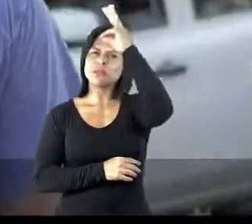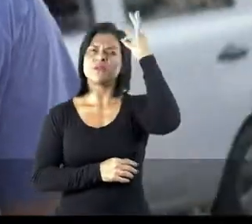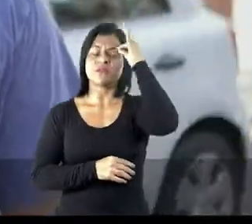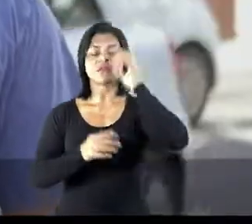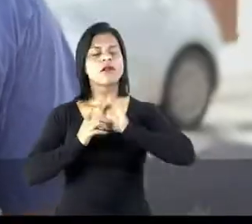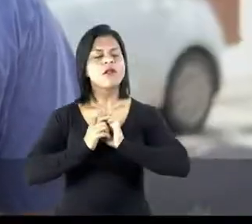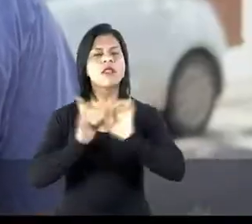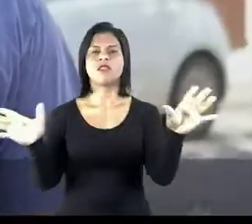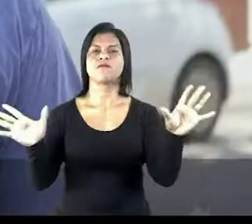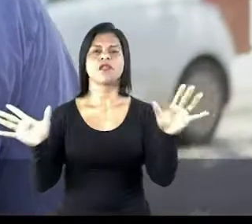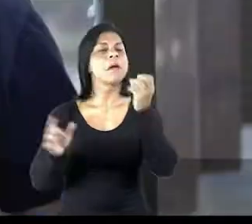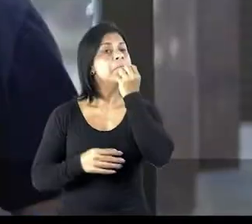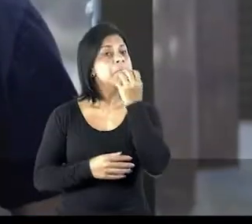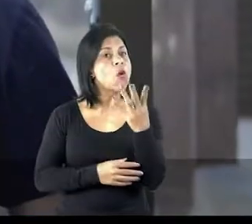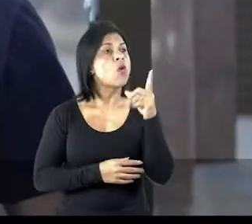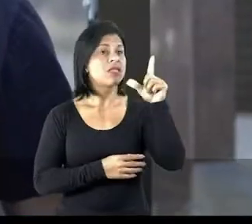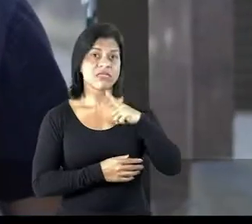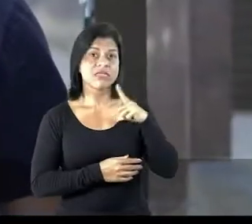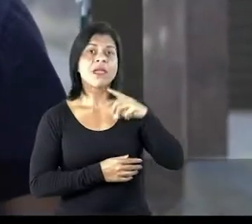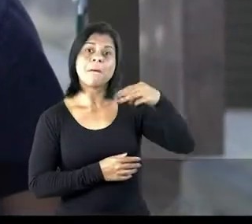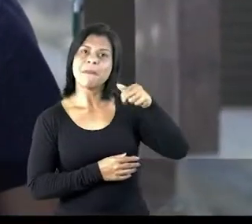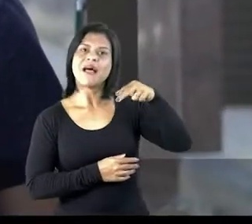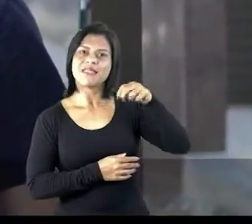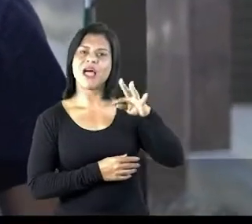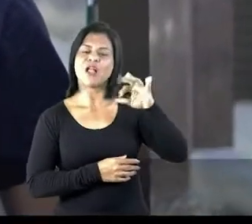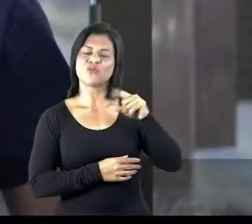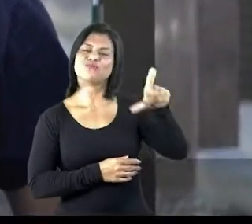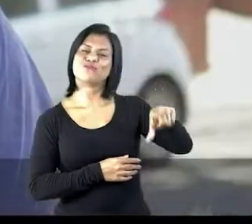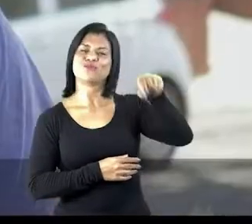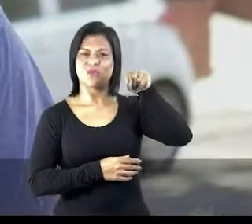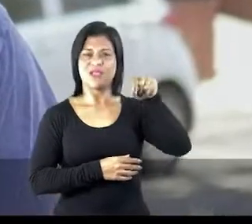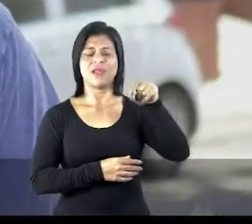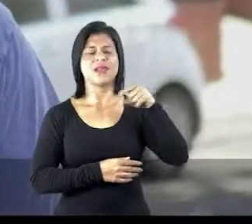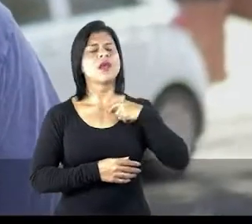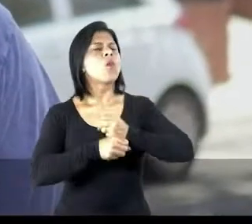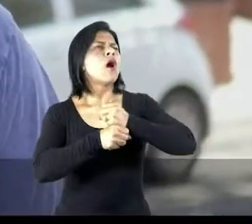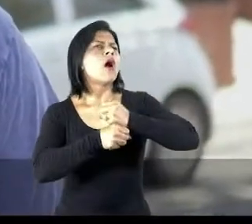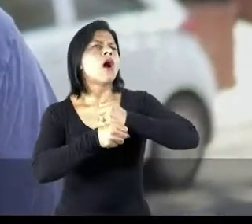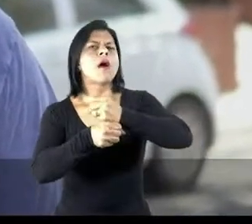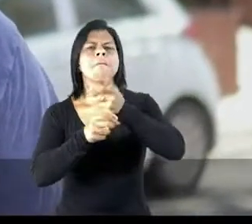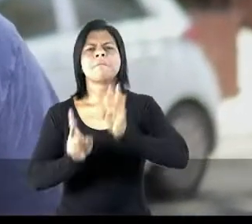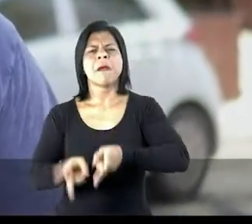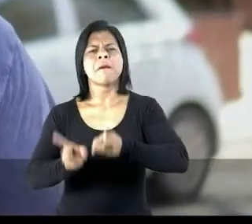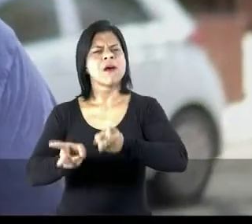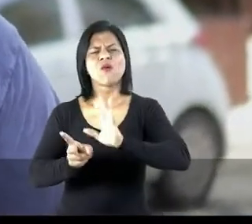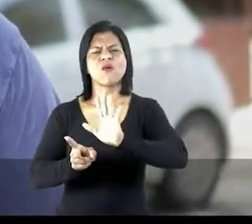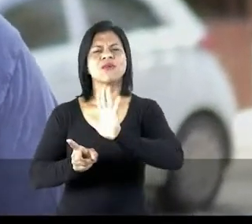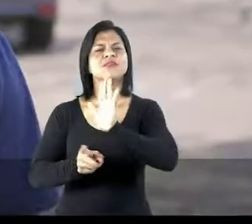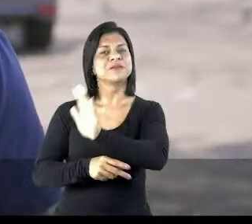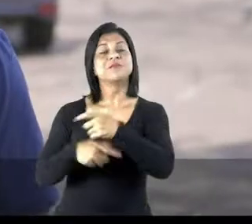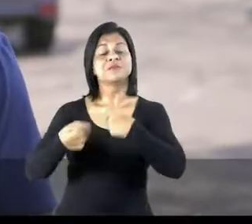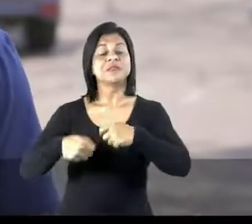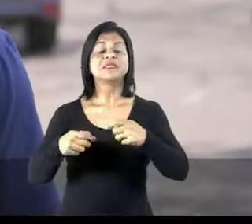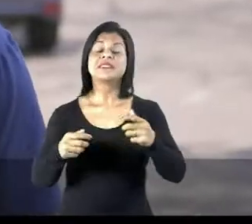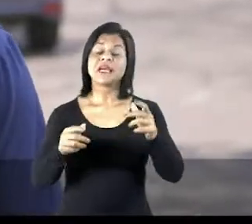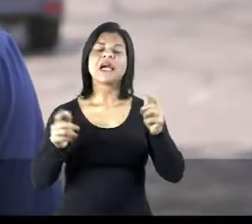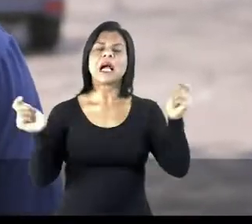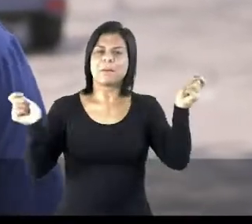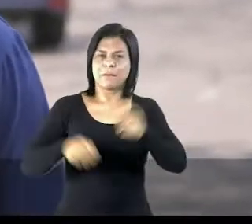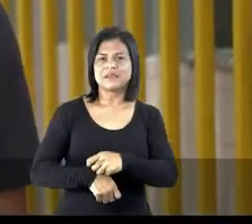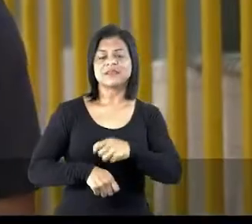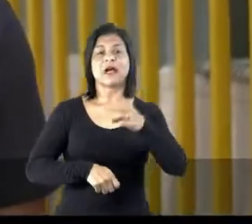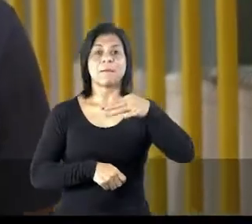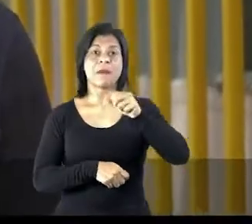O Espírito Santo vai ser um Estado livre. É muito bom termos manato como opção. Após tanto tempo, com o Estado nas mesmas mãos. Manato tem